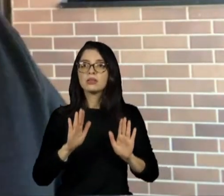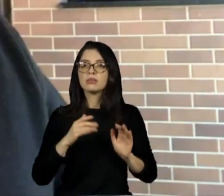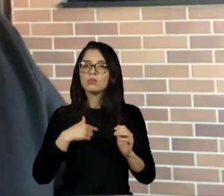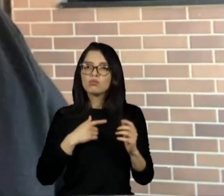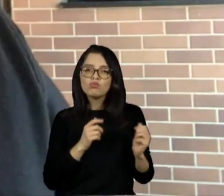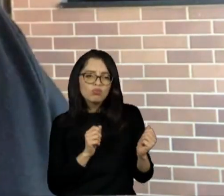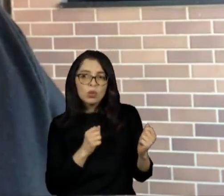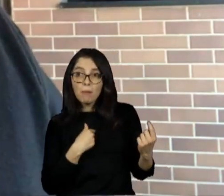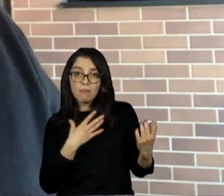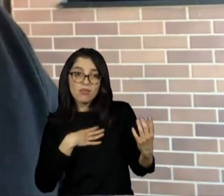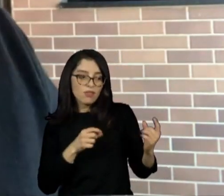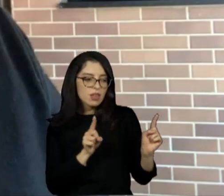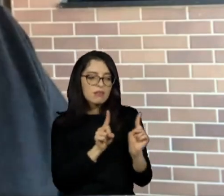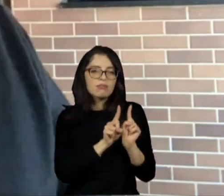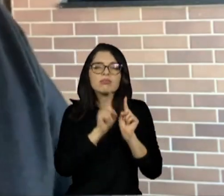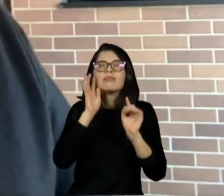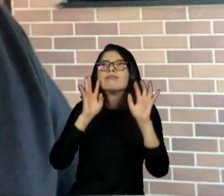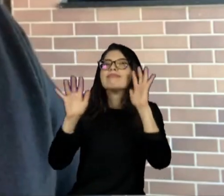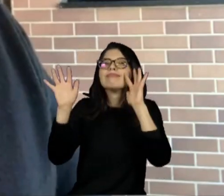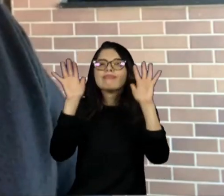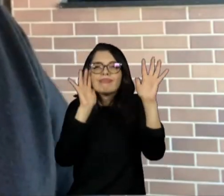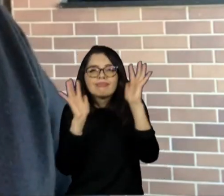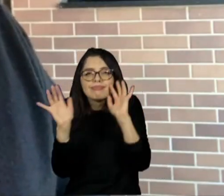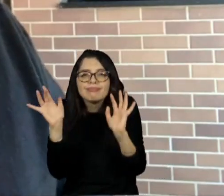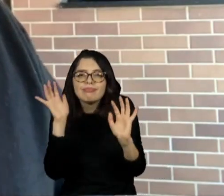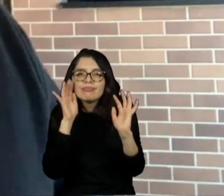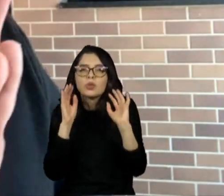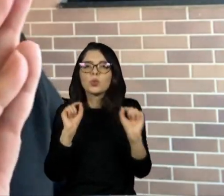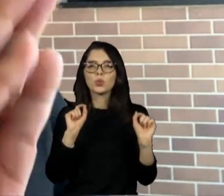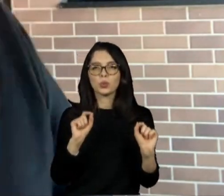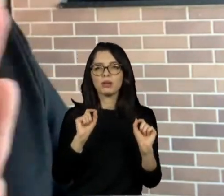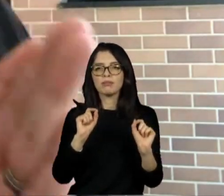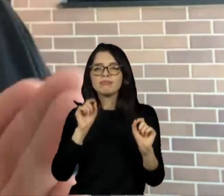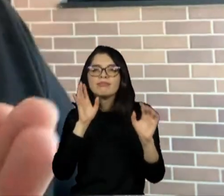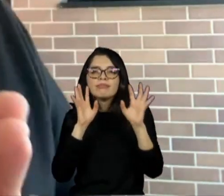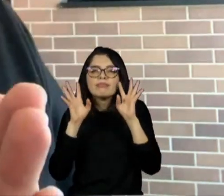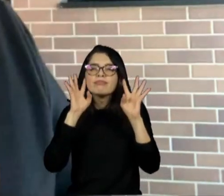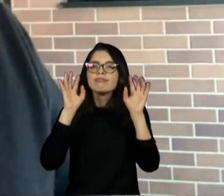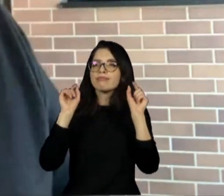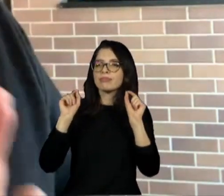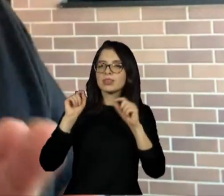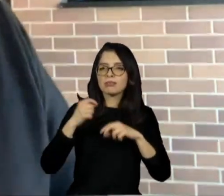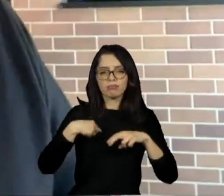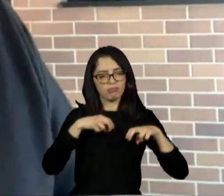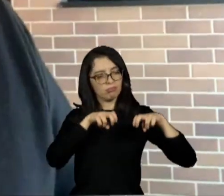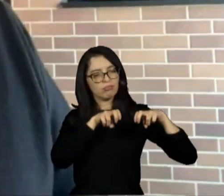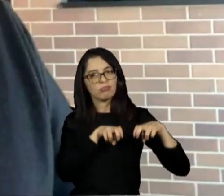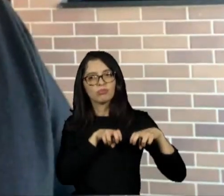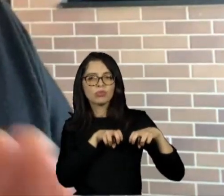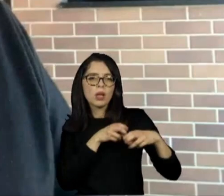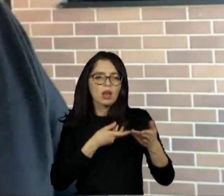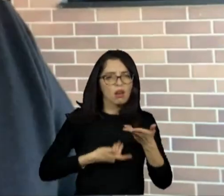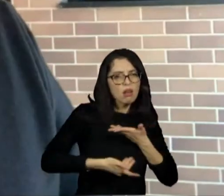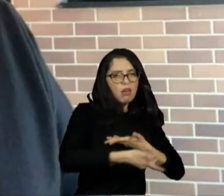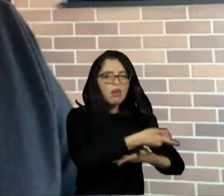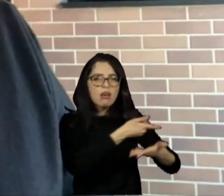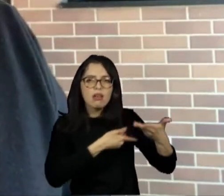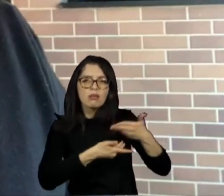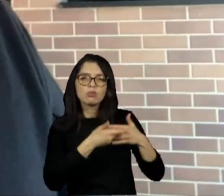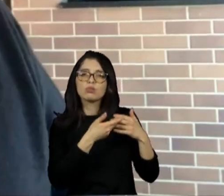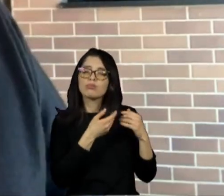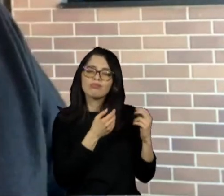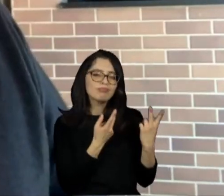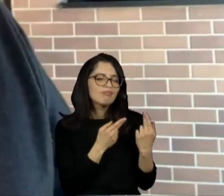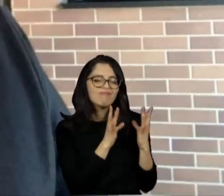Eu preciso botar um, sentar num tapete mágico e encarar o mundo e mostrar o mundo para ela. Porque é isso que ela